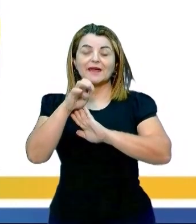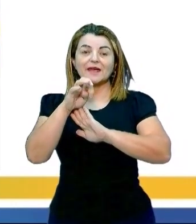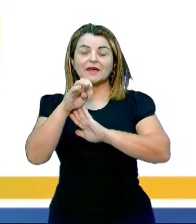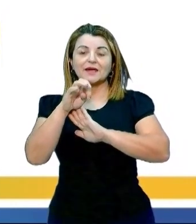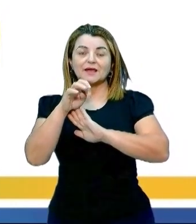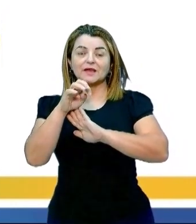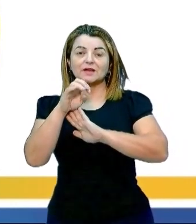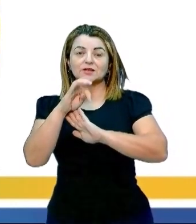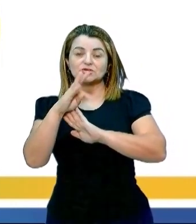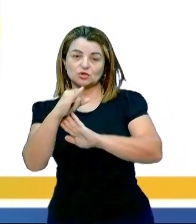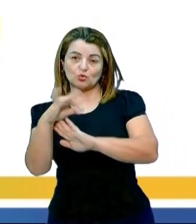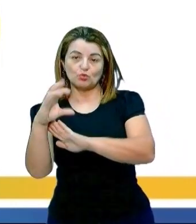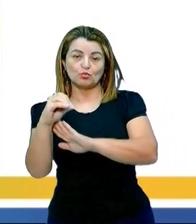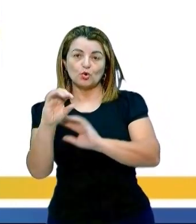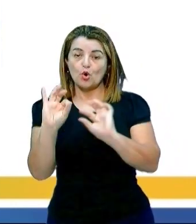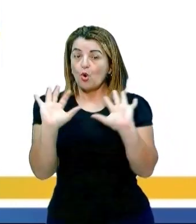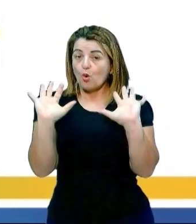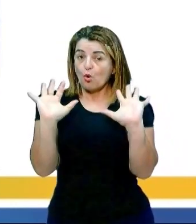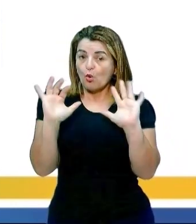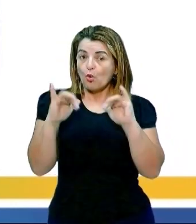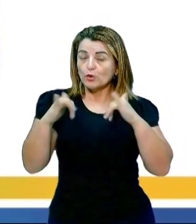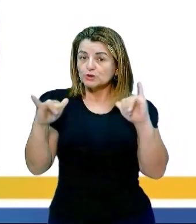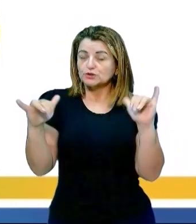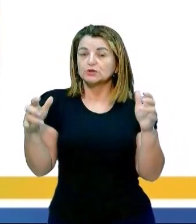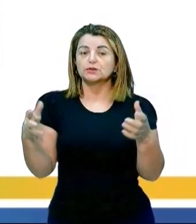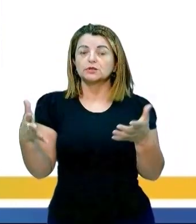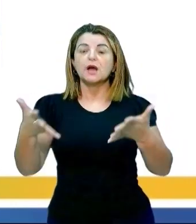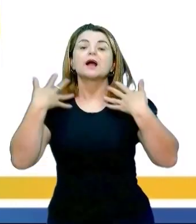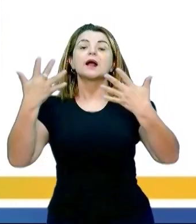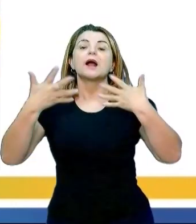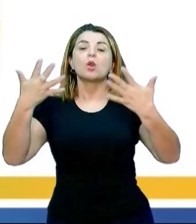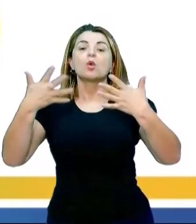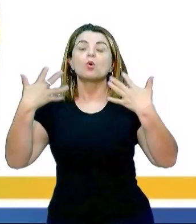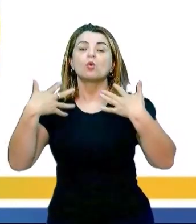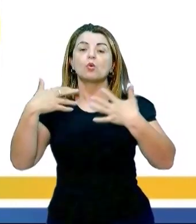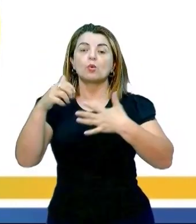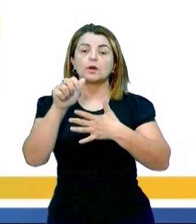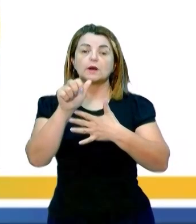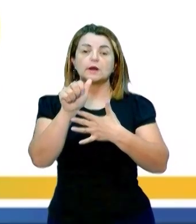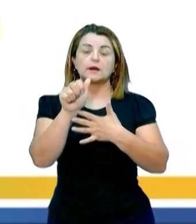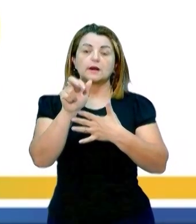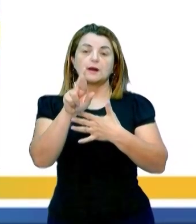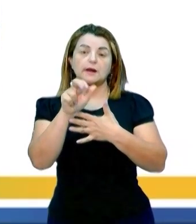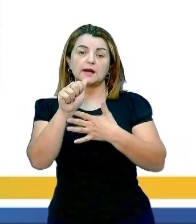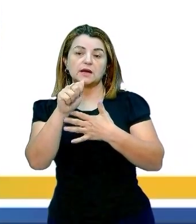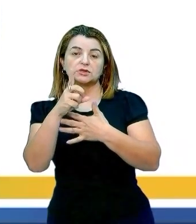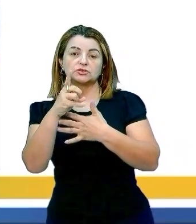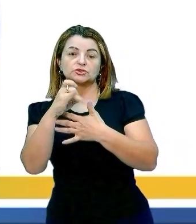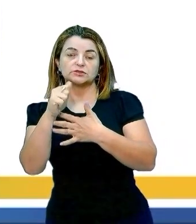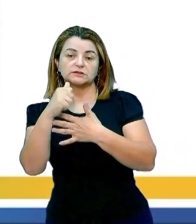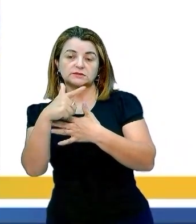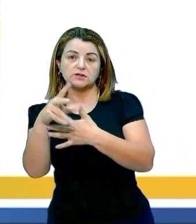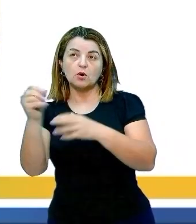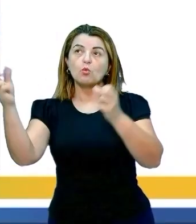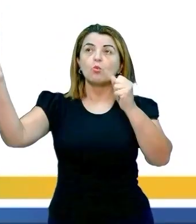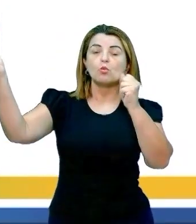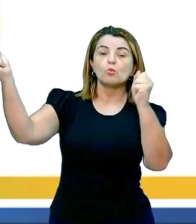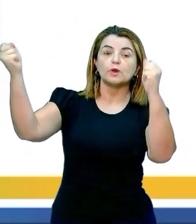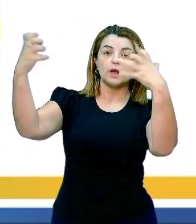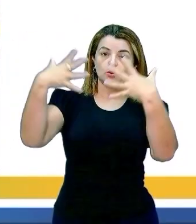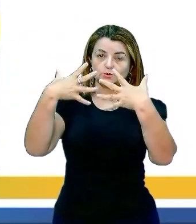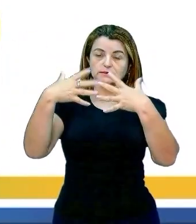Ou então em forma de energia, como calor, radiação e a luz. Ok? No